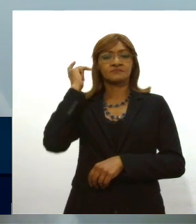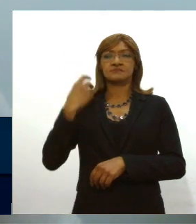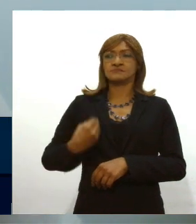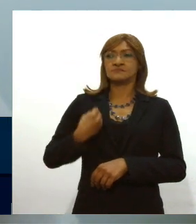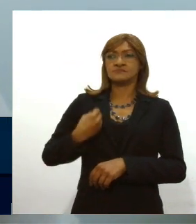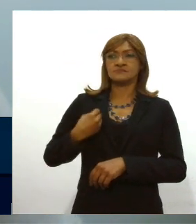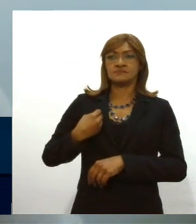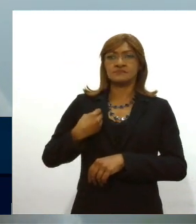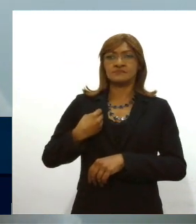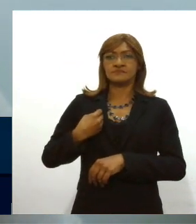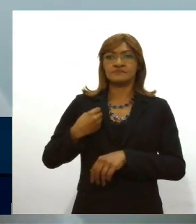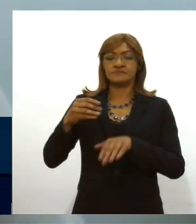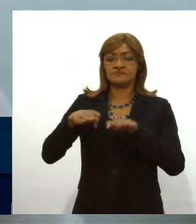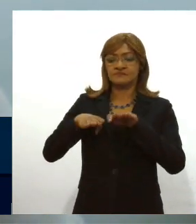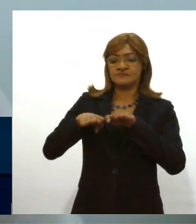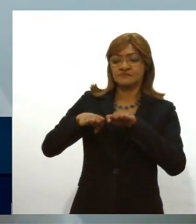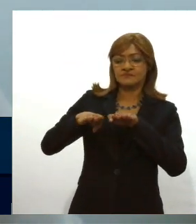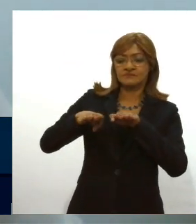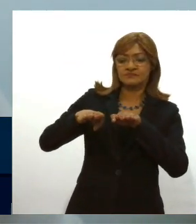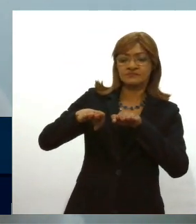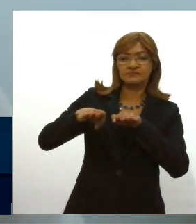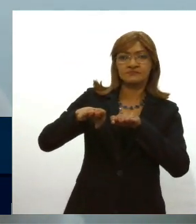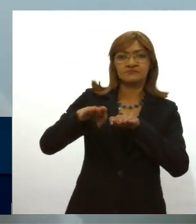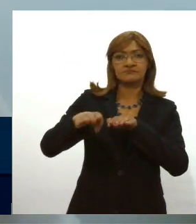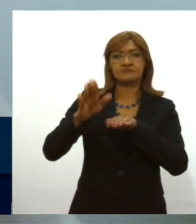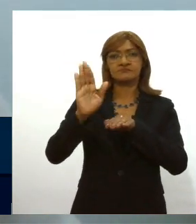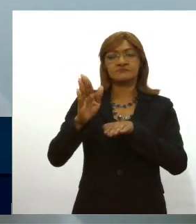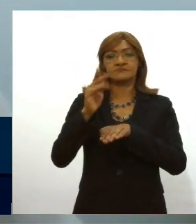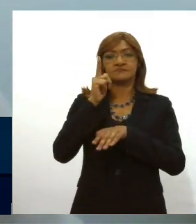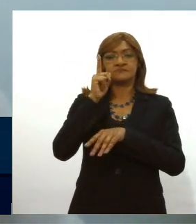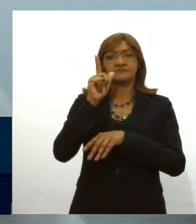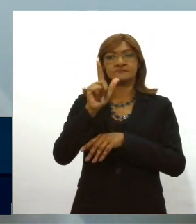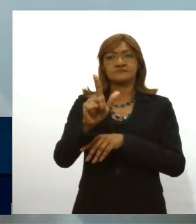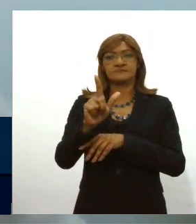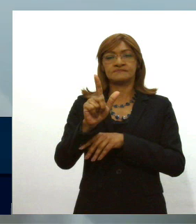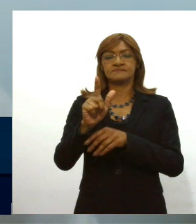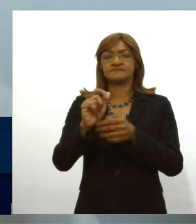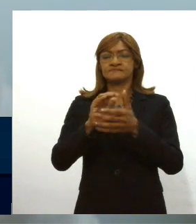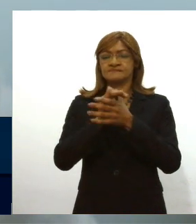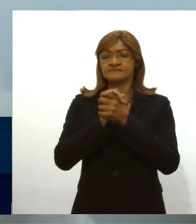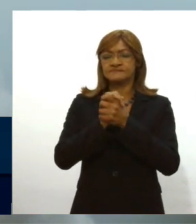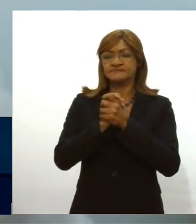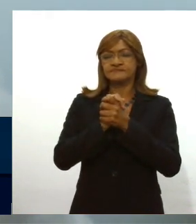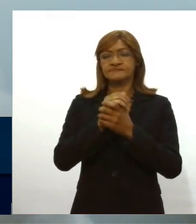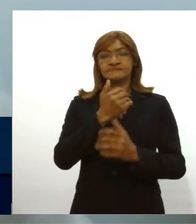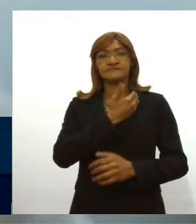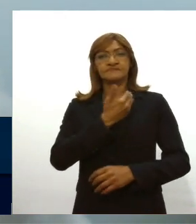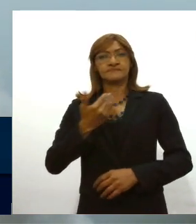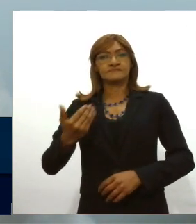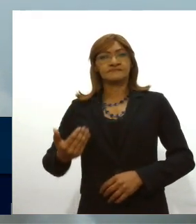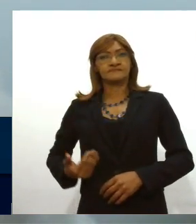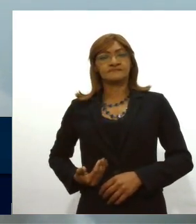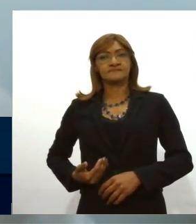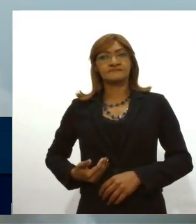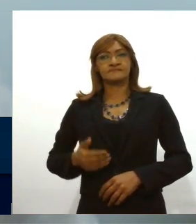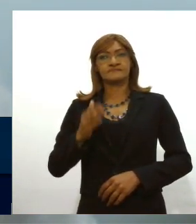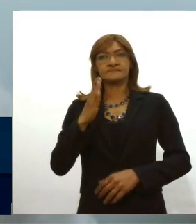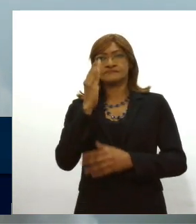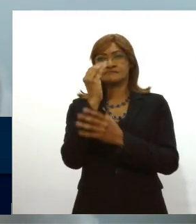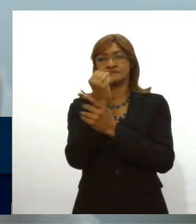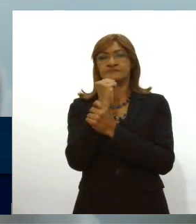aquela rodovia e terão aí a sua restauração parabenizo o governo e tenho certeza